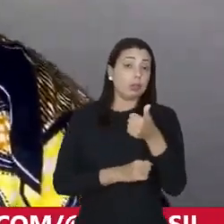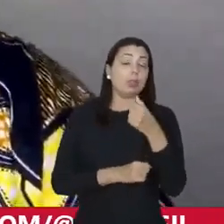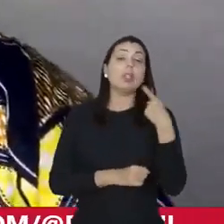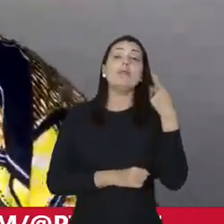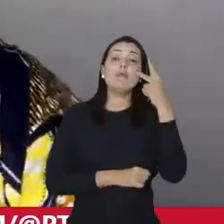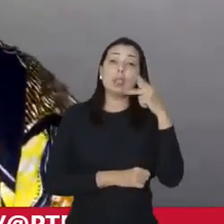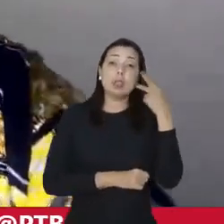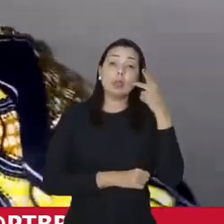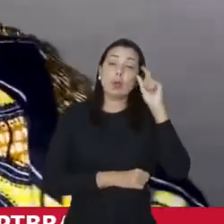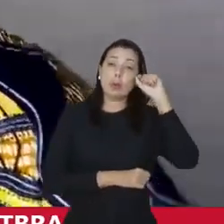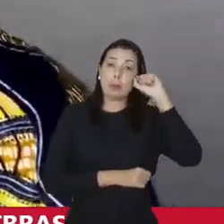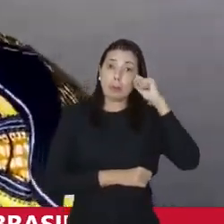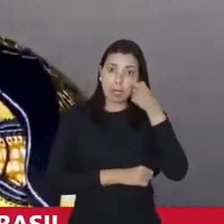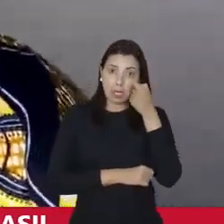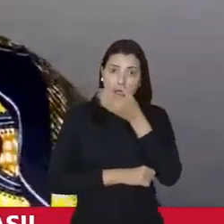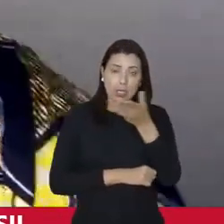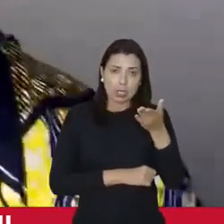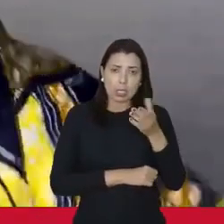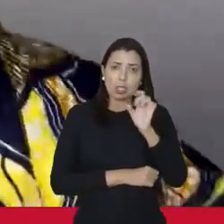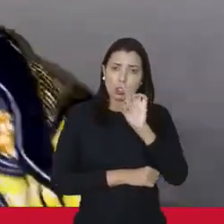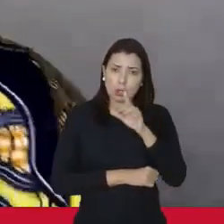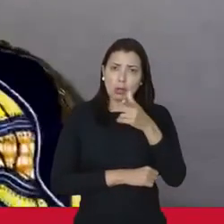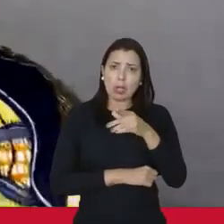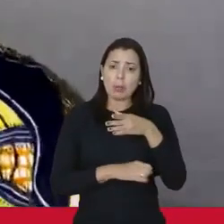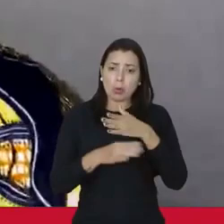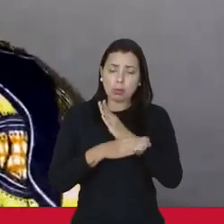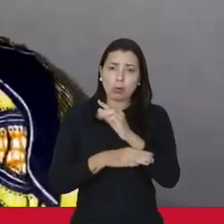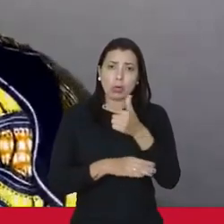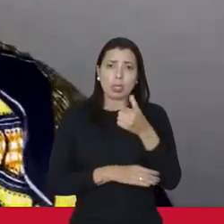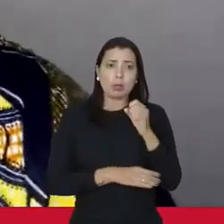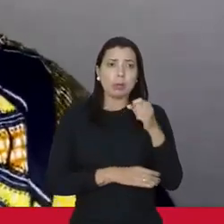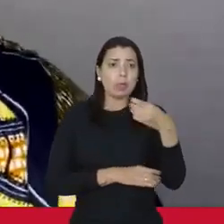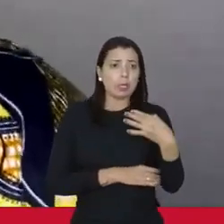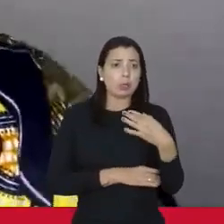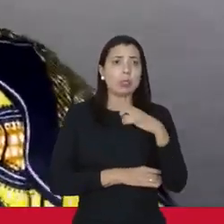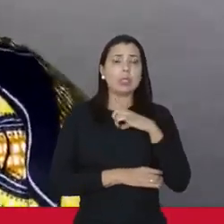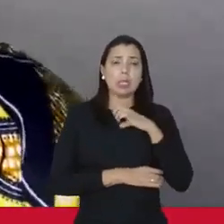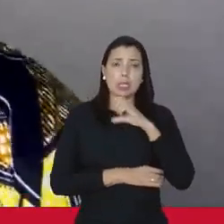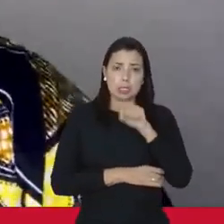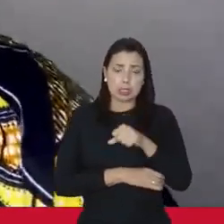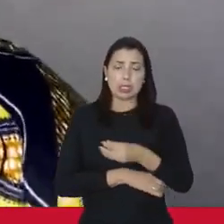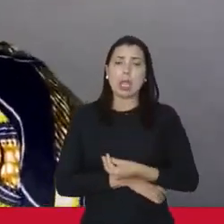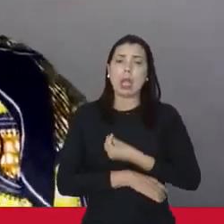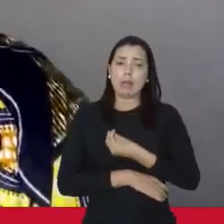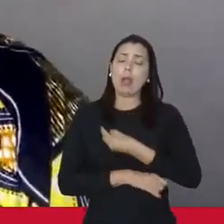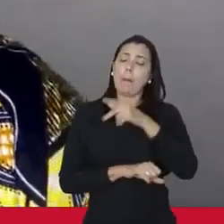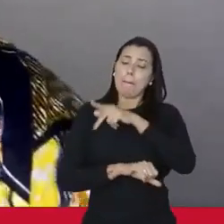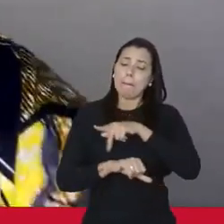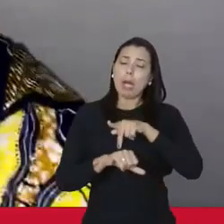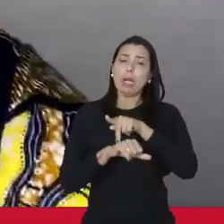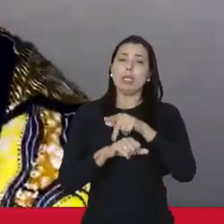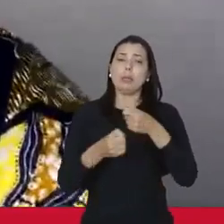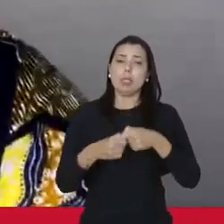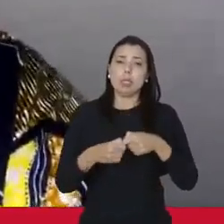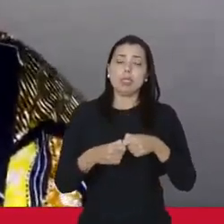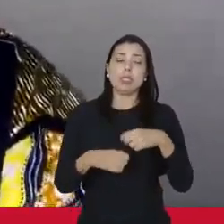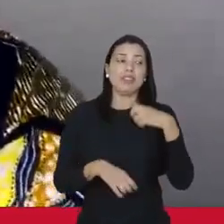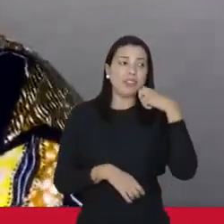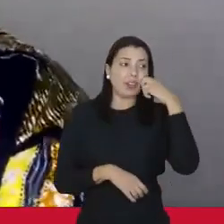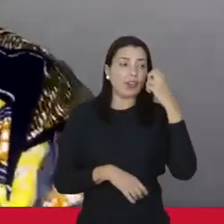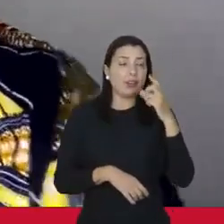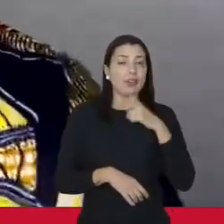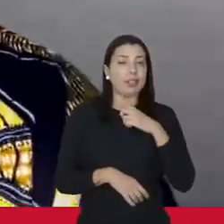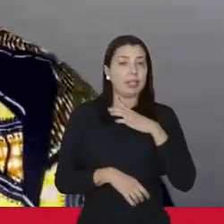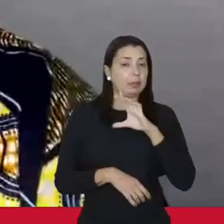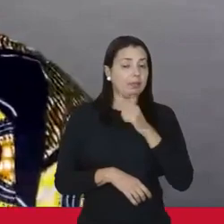vereadora preta com a qualidade de Verônica só aprovou em 2014. A existência que é esse país deveria se envergonhar